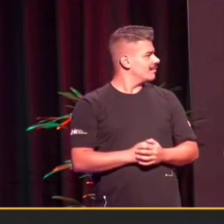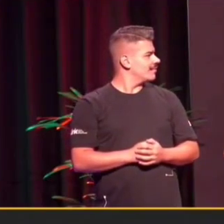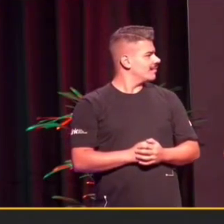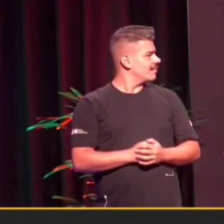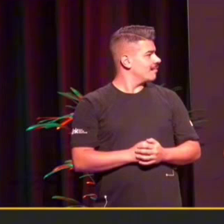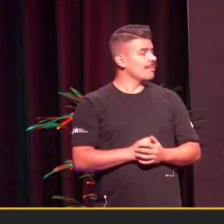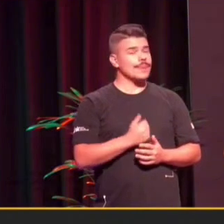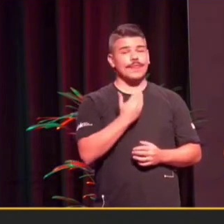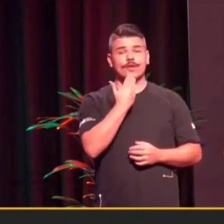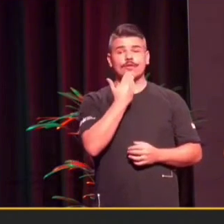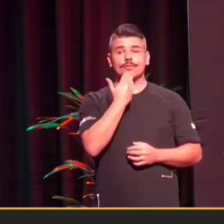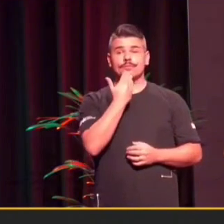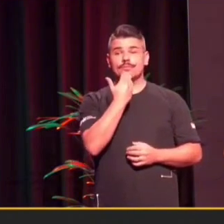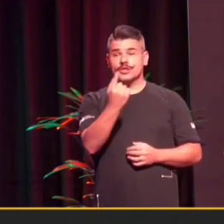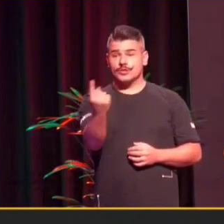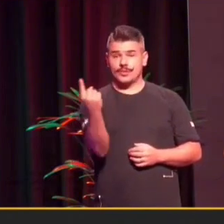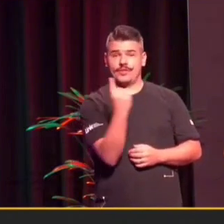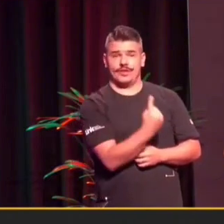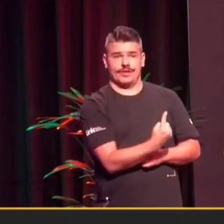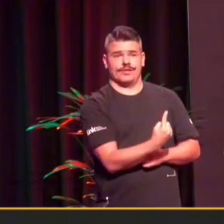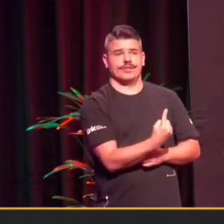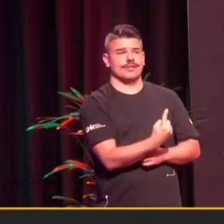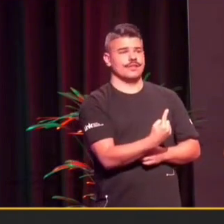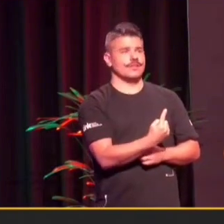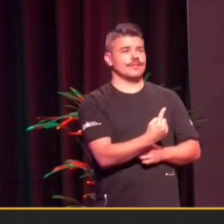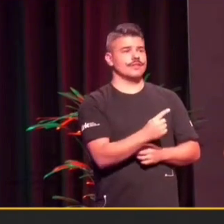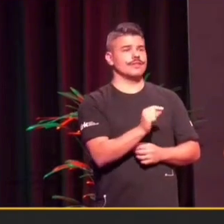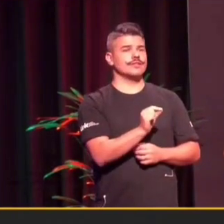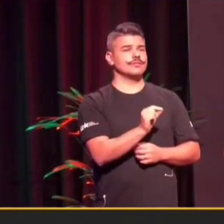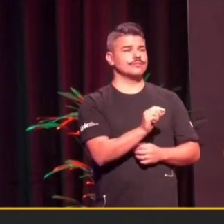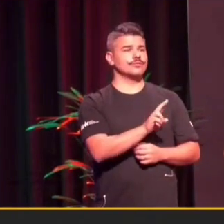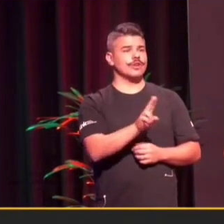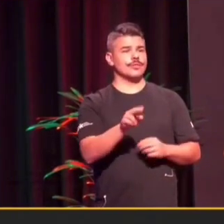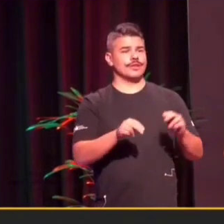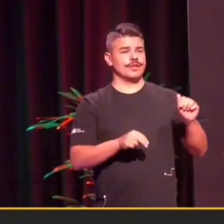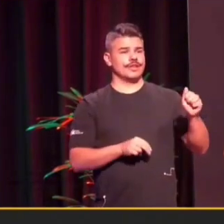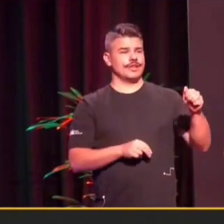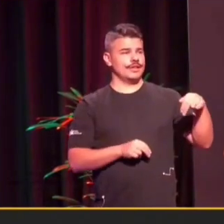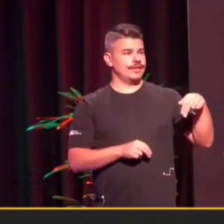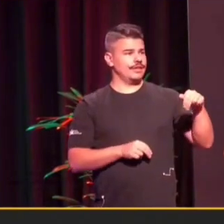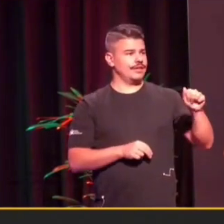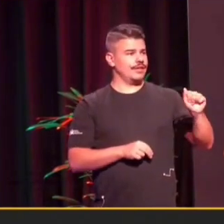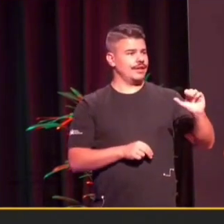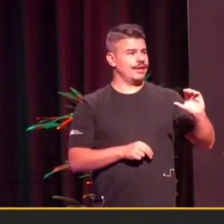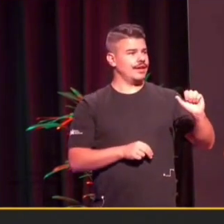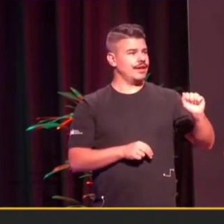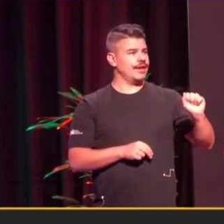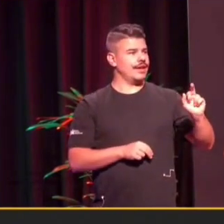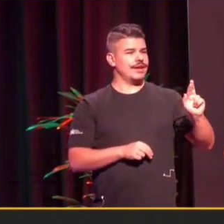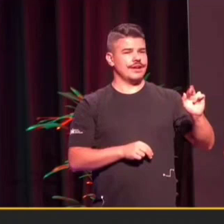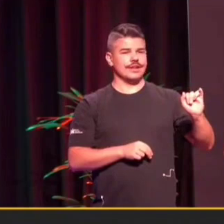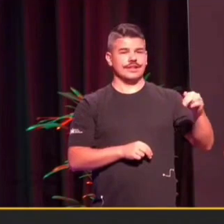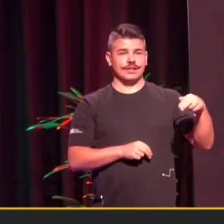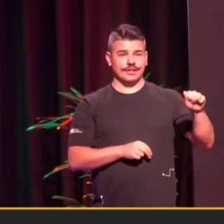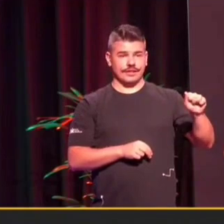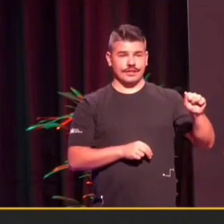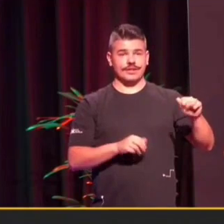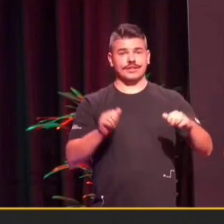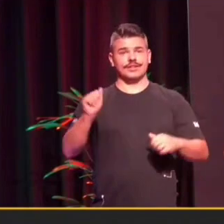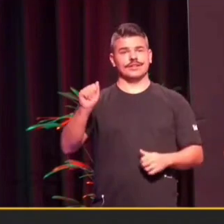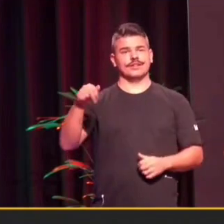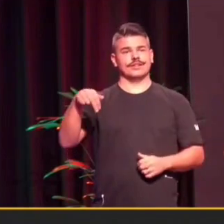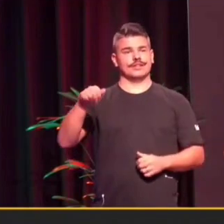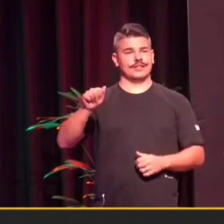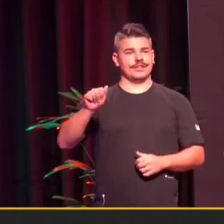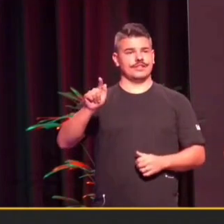Vou pedir para subir aqui, então, a Ana Karina Silva Pinto e a Ana Jeremias,